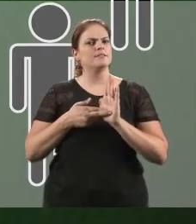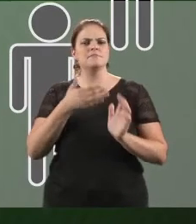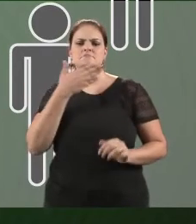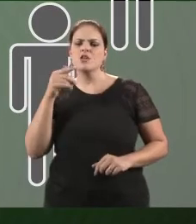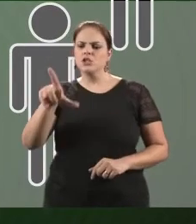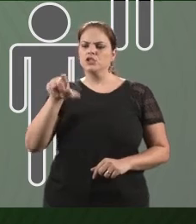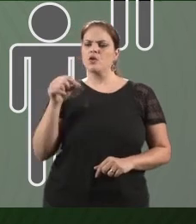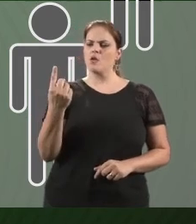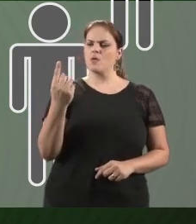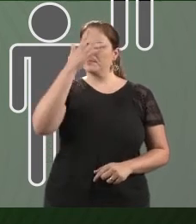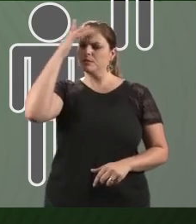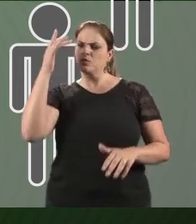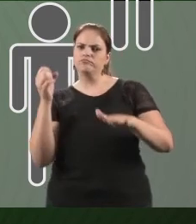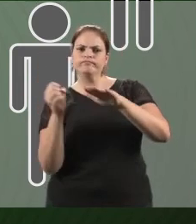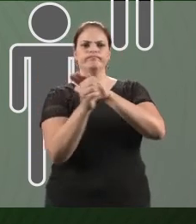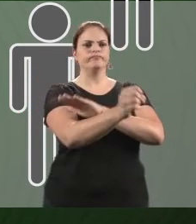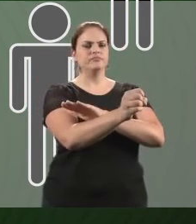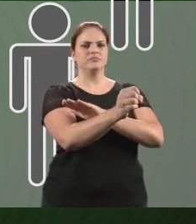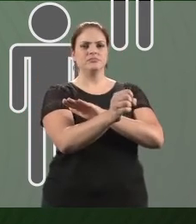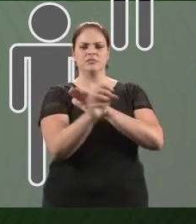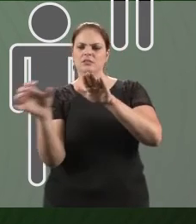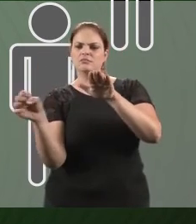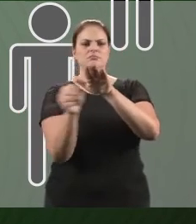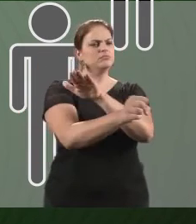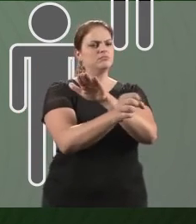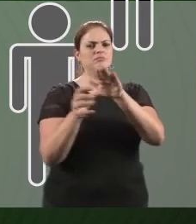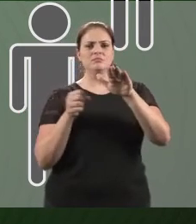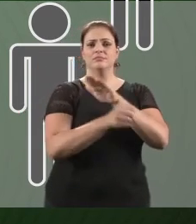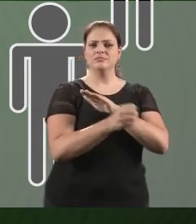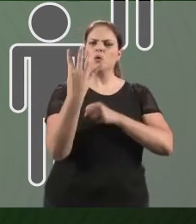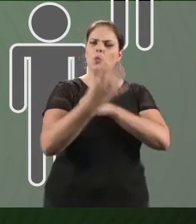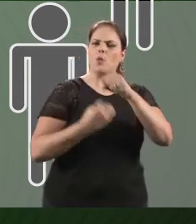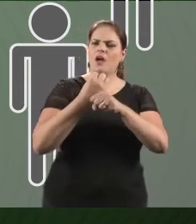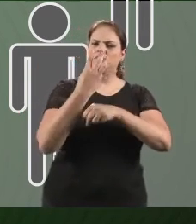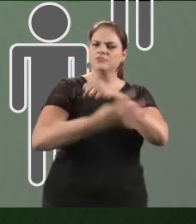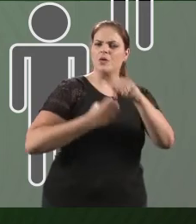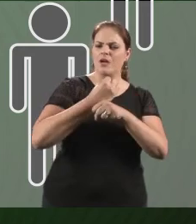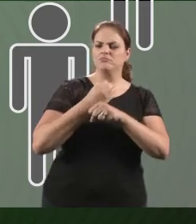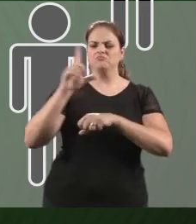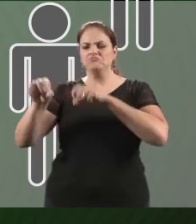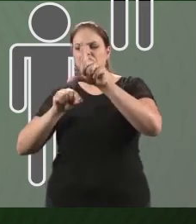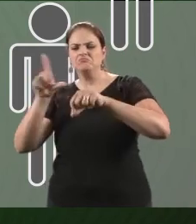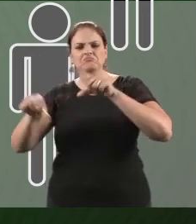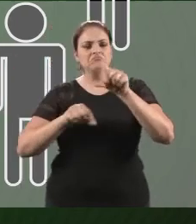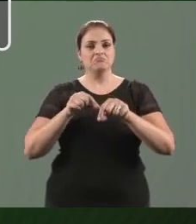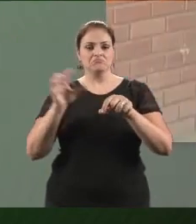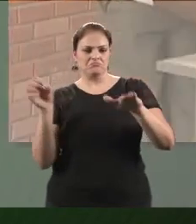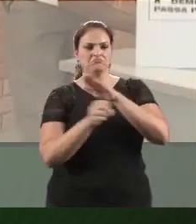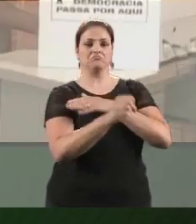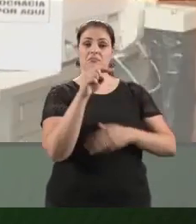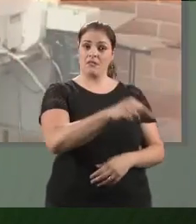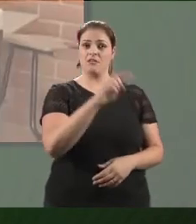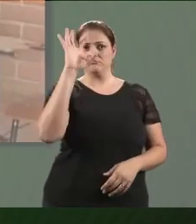representativa, na qual algumas pessoas são escolhidas, de tempos em tempos, para exercer as atividades de governo.